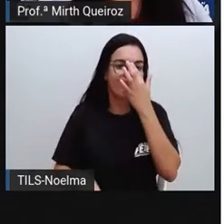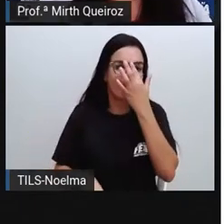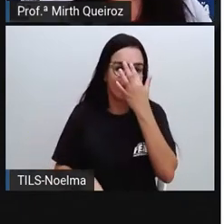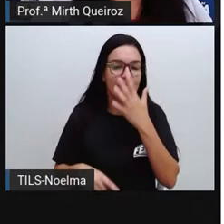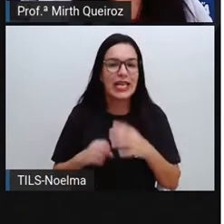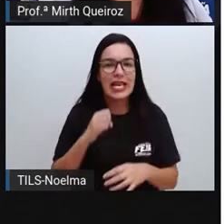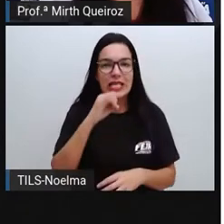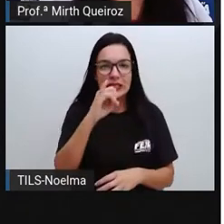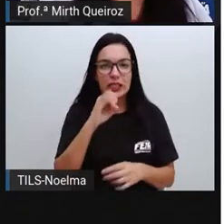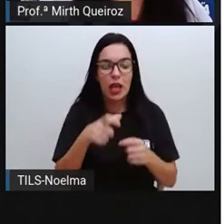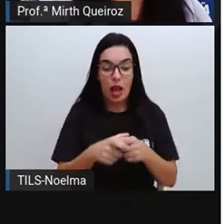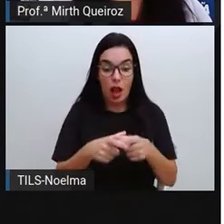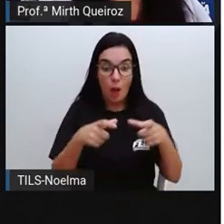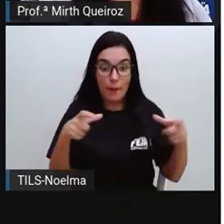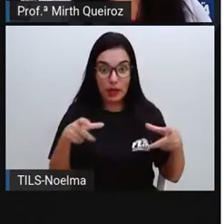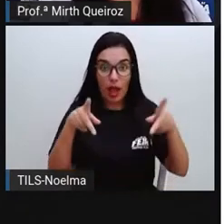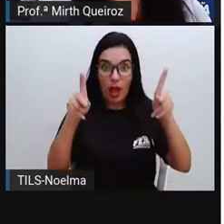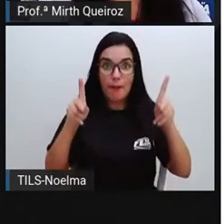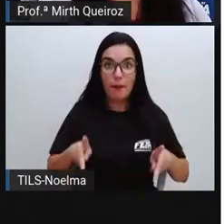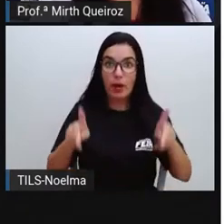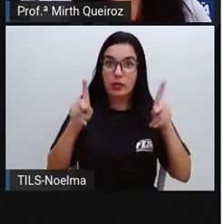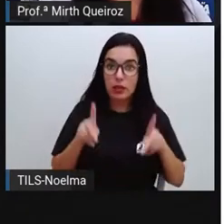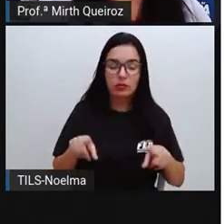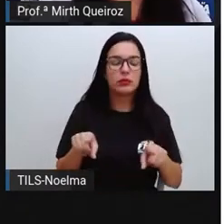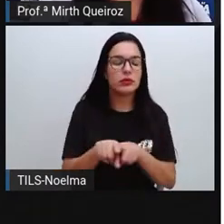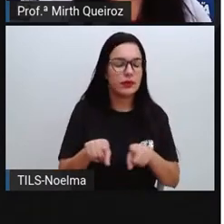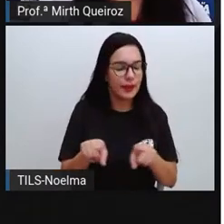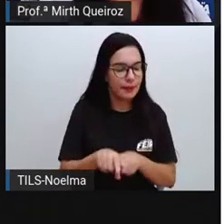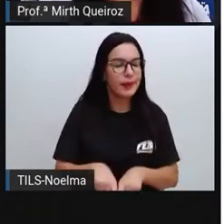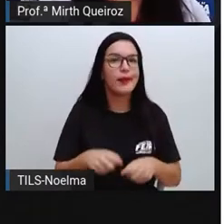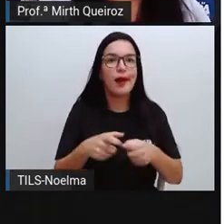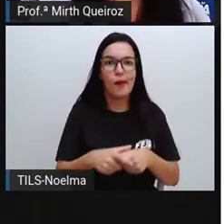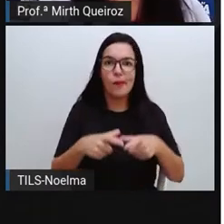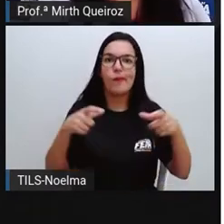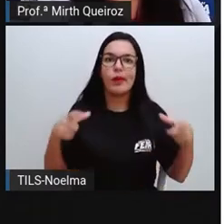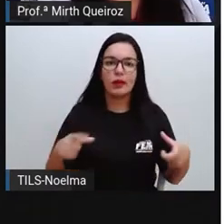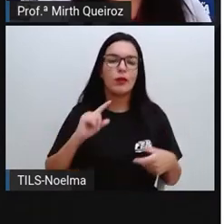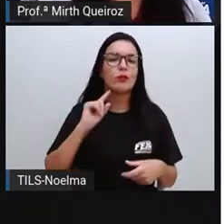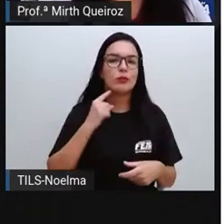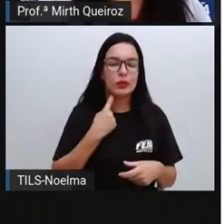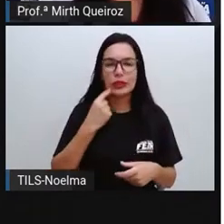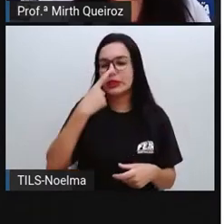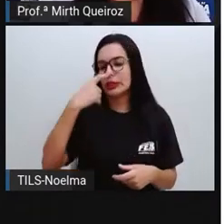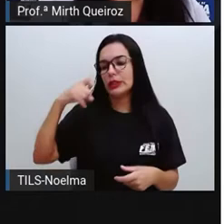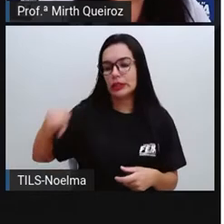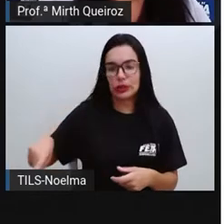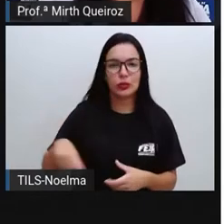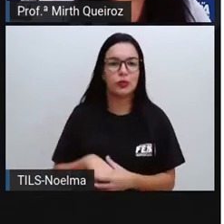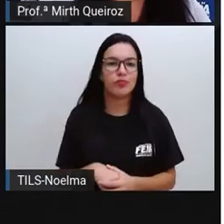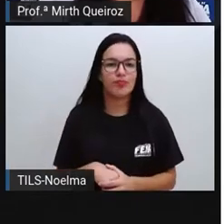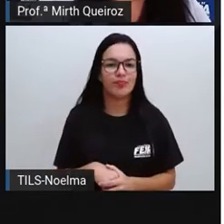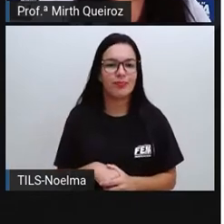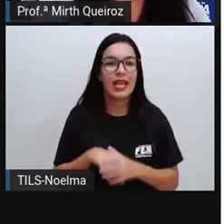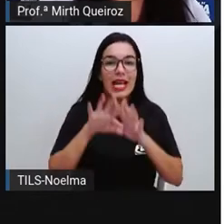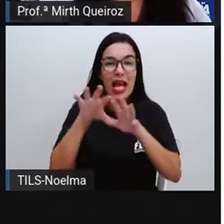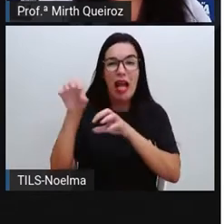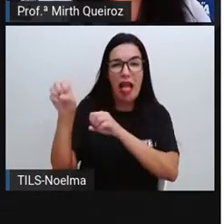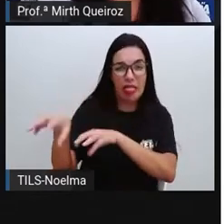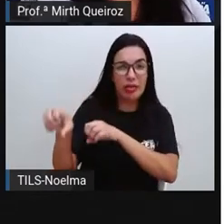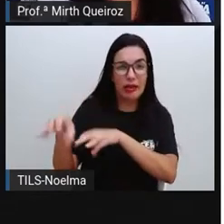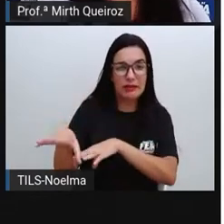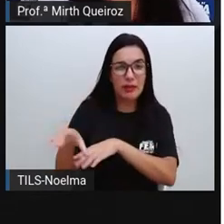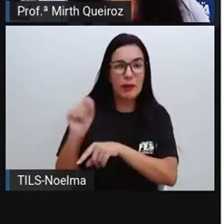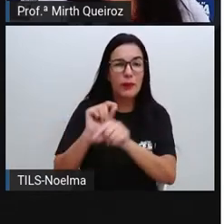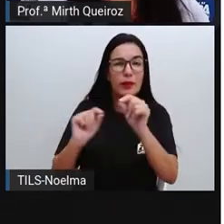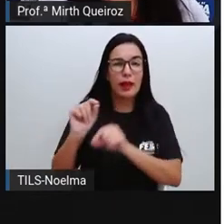aumenta-se a população, aumenta-se também a produção de lixo, a educação de baixa qualidade. Por